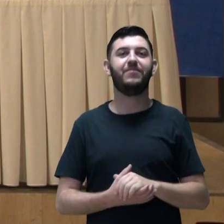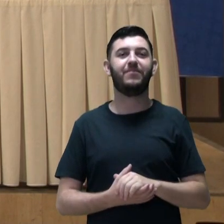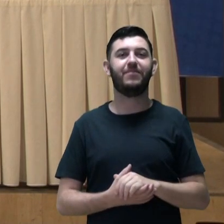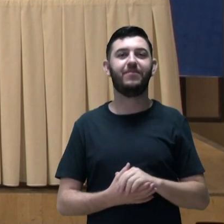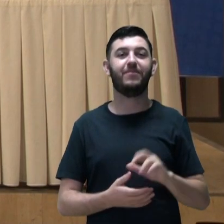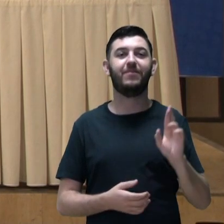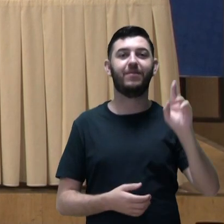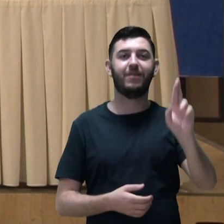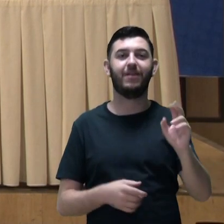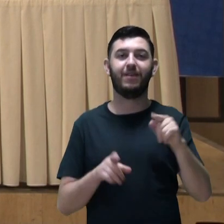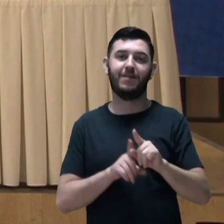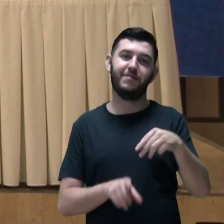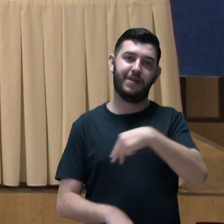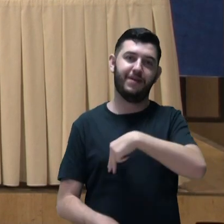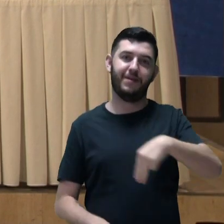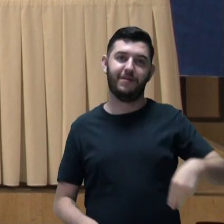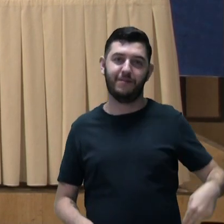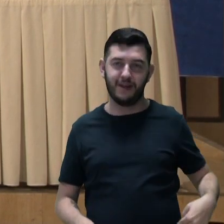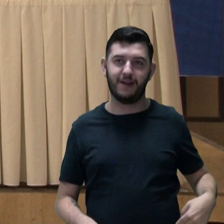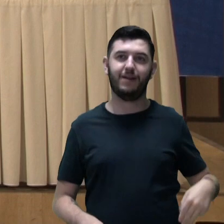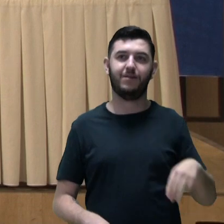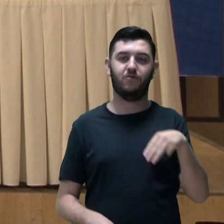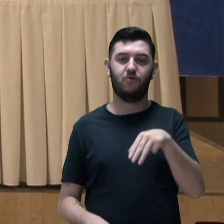empresado ministro Milton Ribeiro.